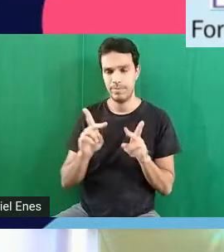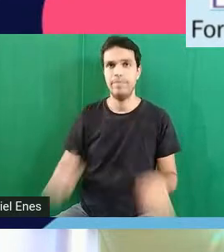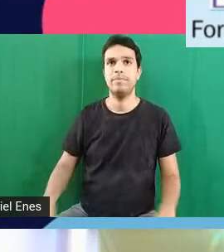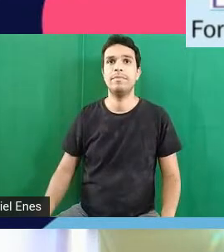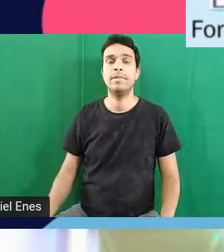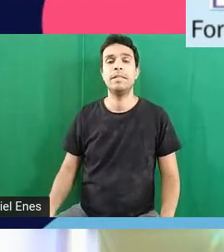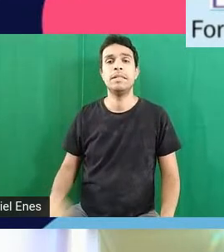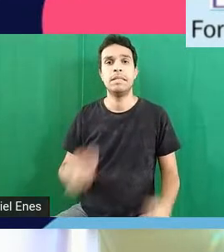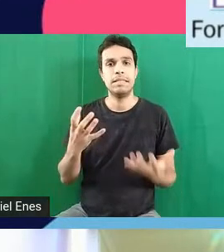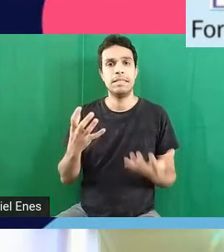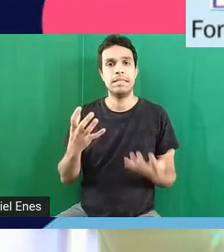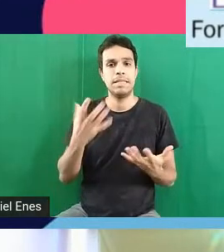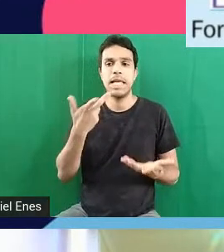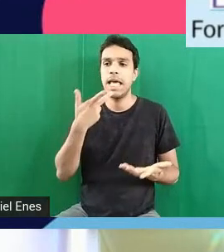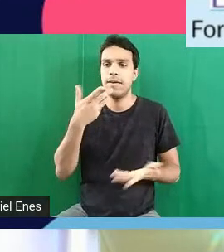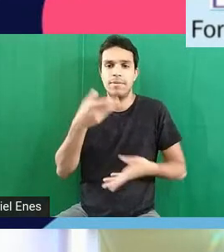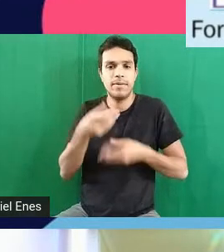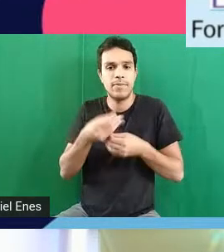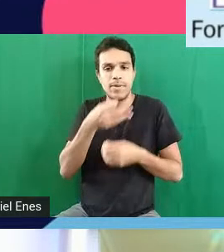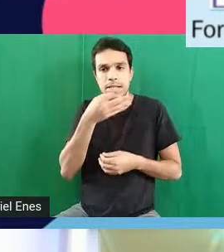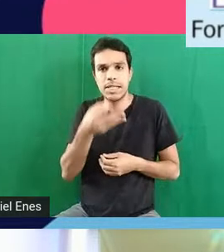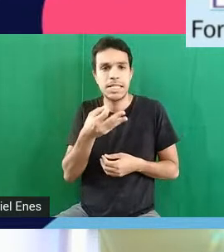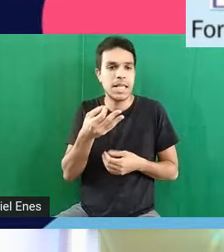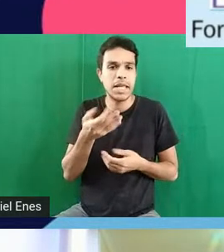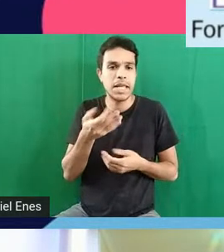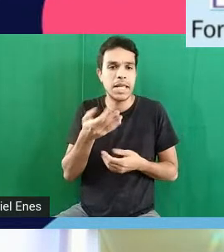quiser fazer mais algum comentário Carol, Cláudia vai